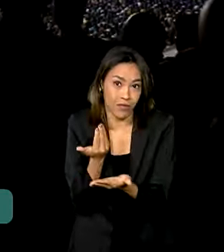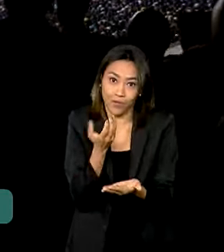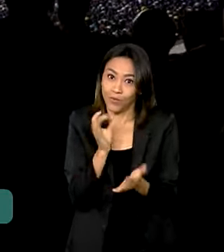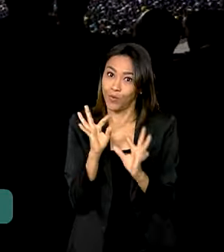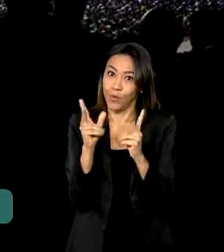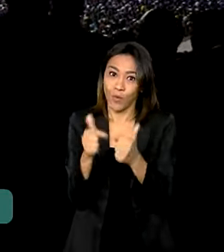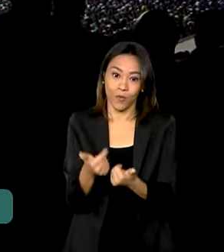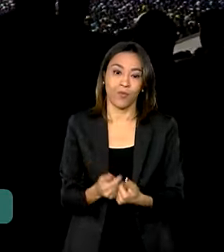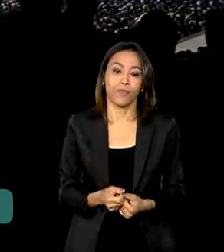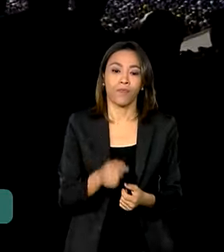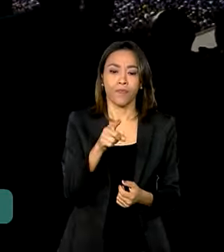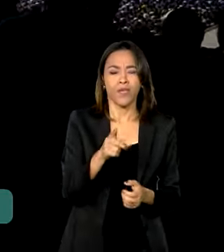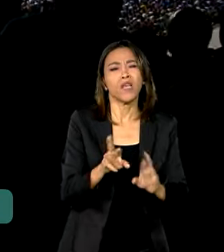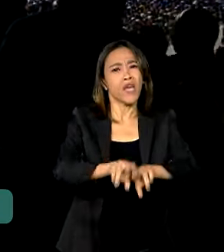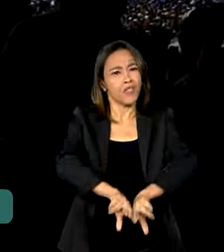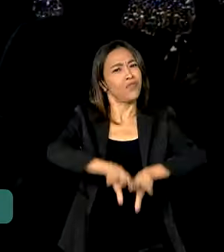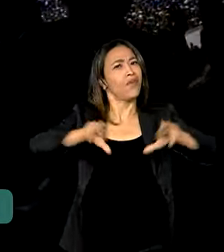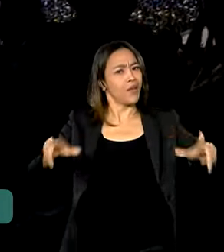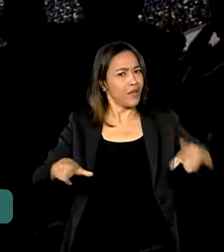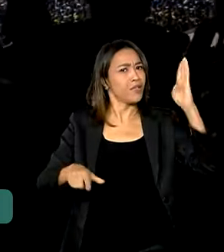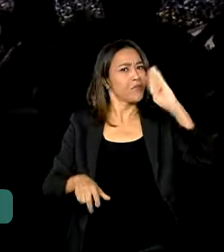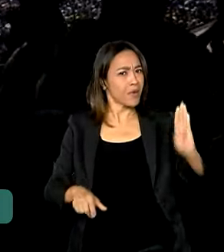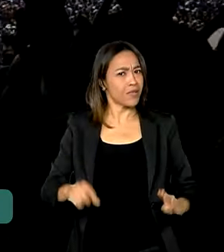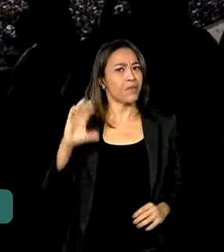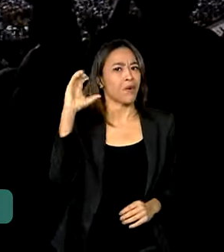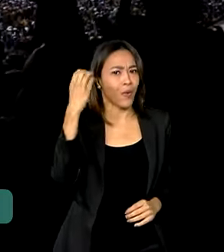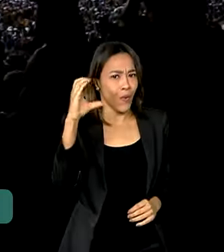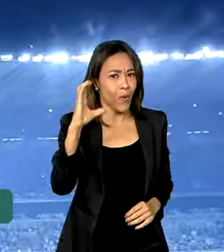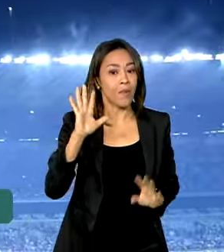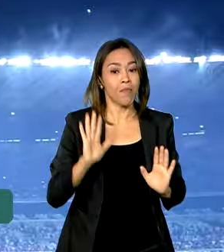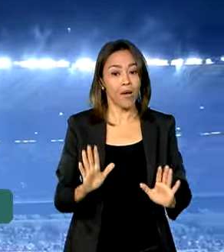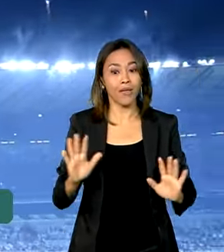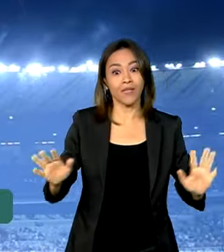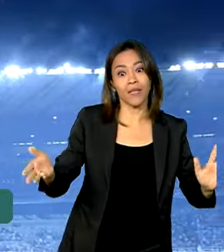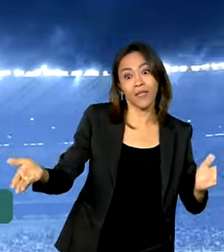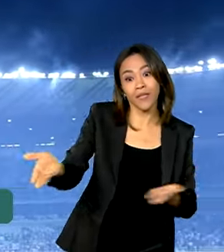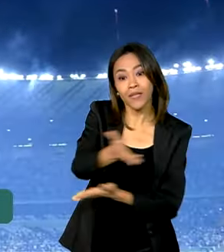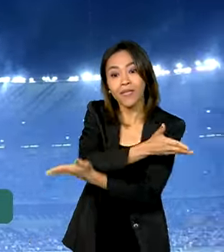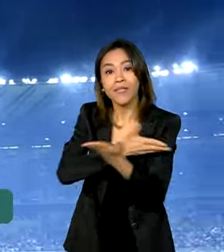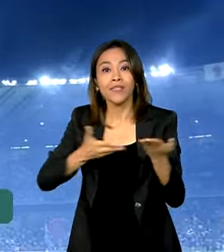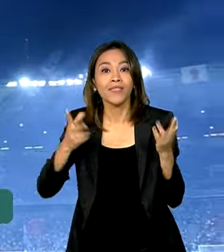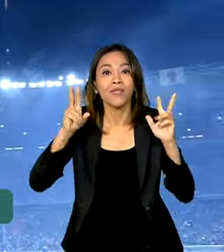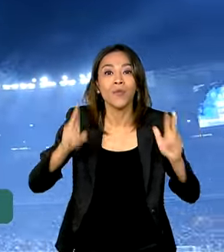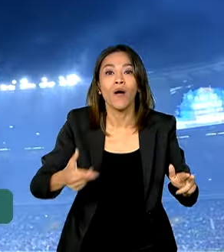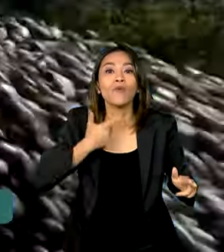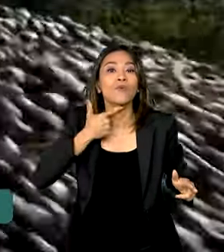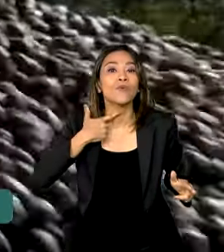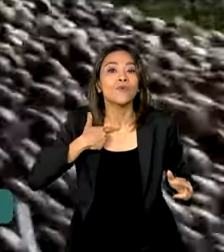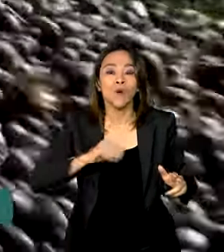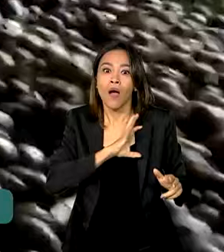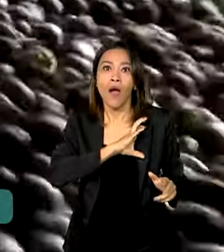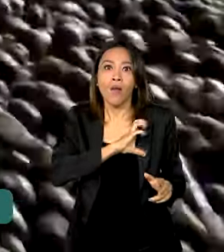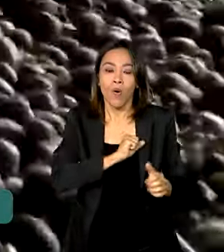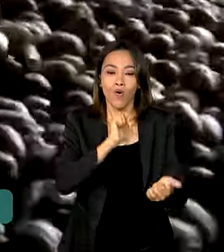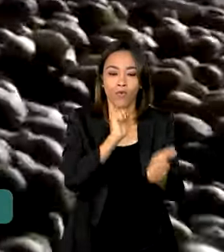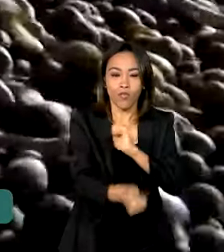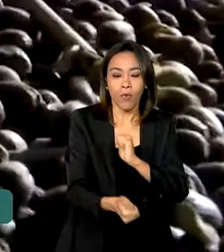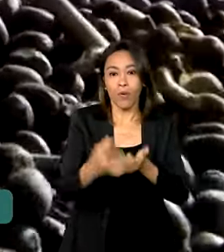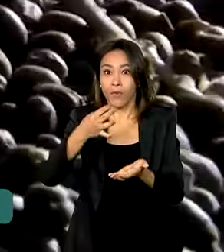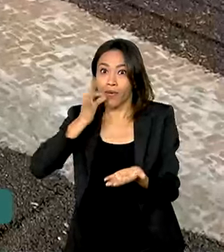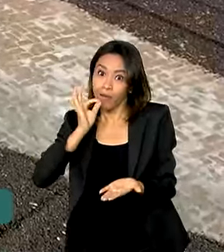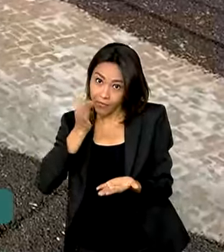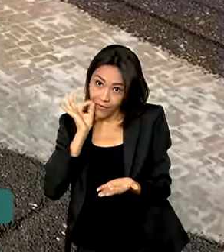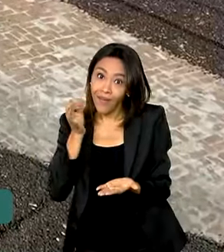Apesar das diferenças, os dois países também compartilham alguns gostos, como a paixão pelo futebol e pelo café.